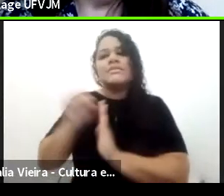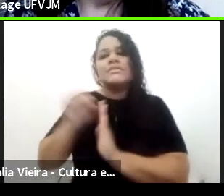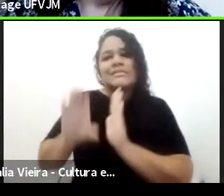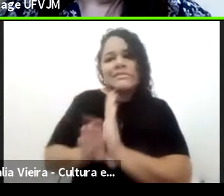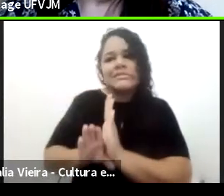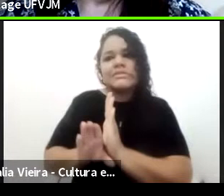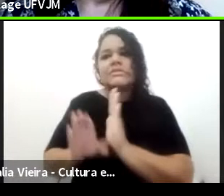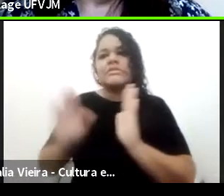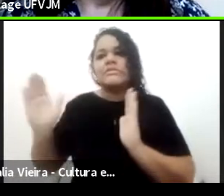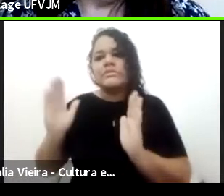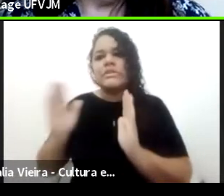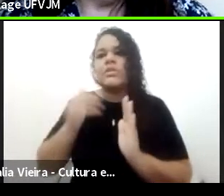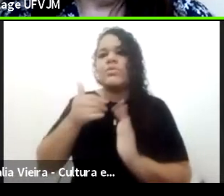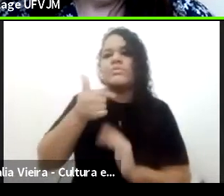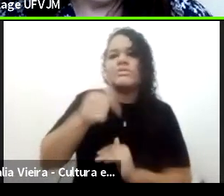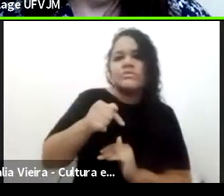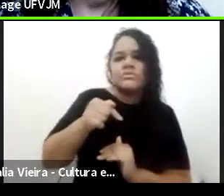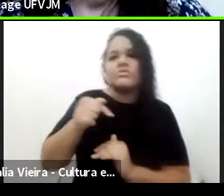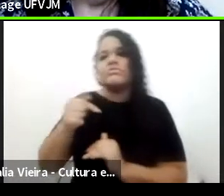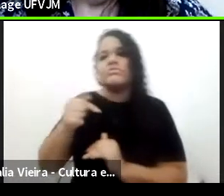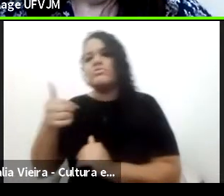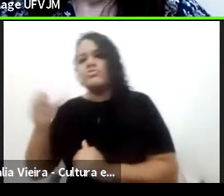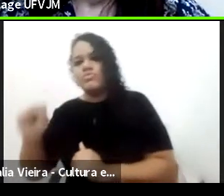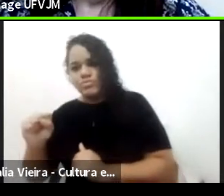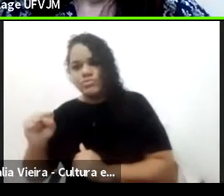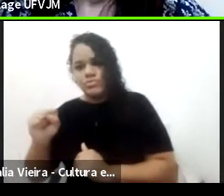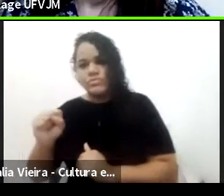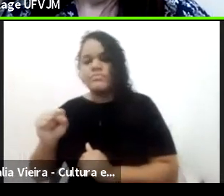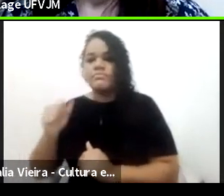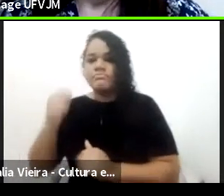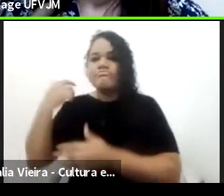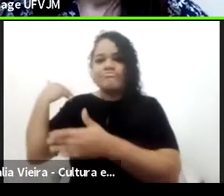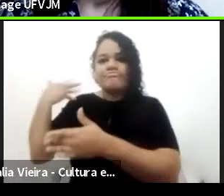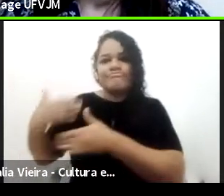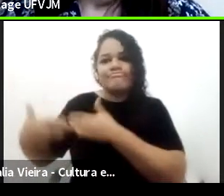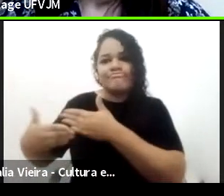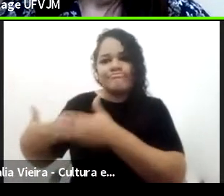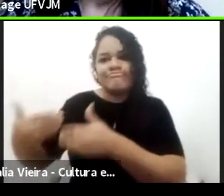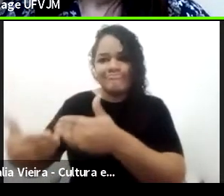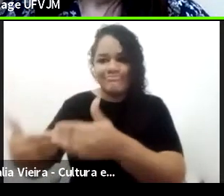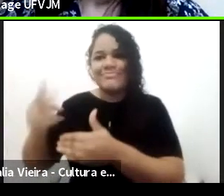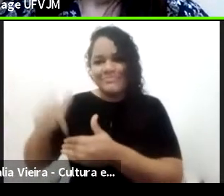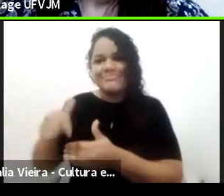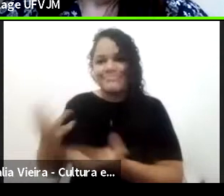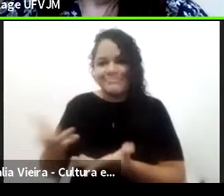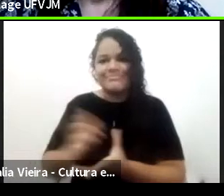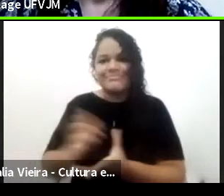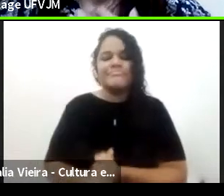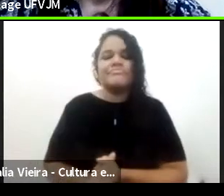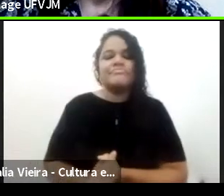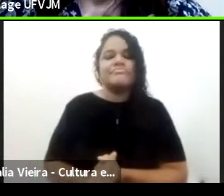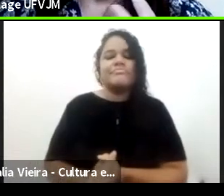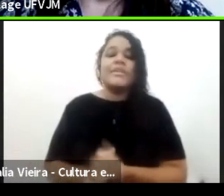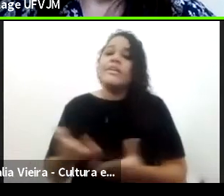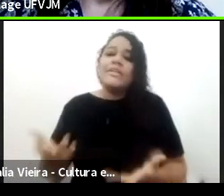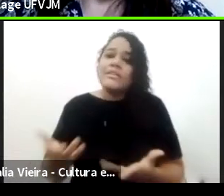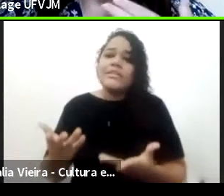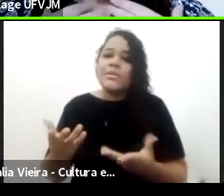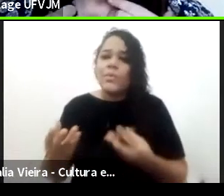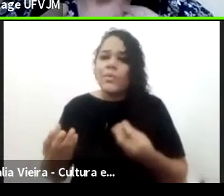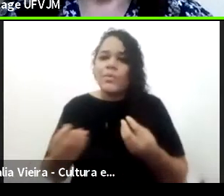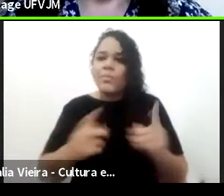Então, acho que pensar esse meu percurso aí. E aí, como eu fui